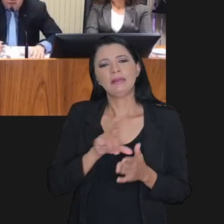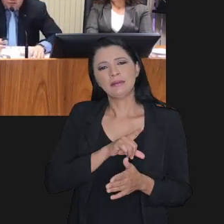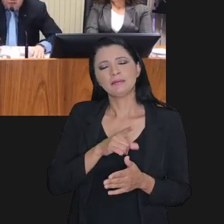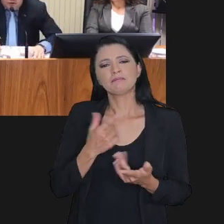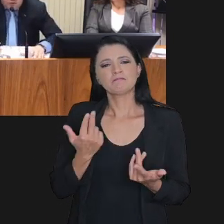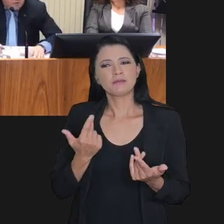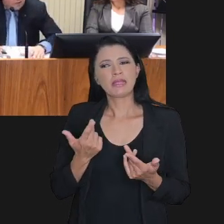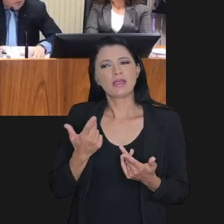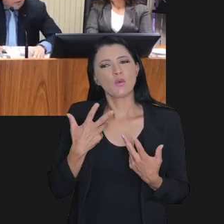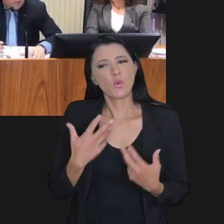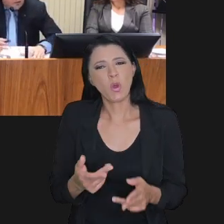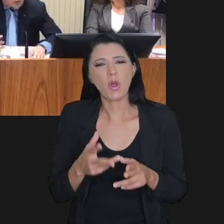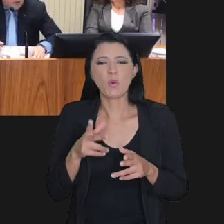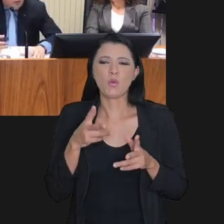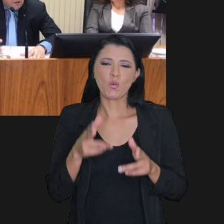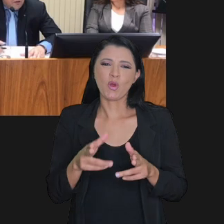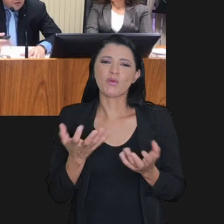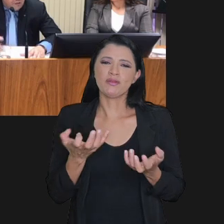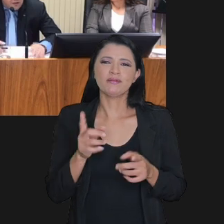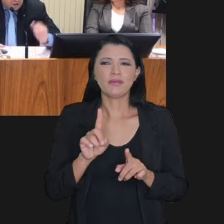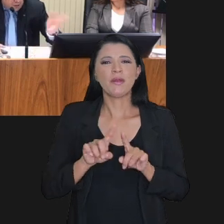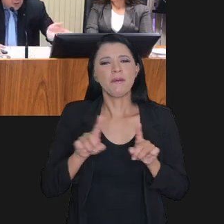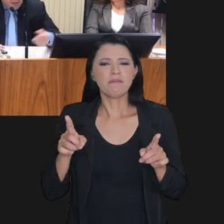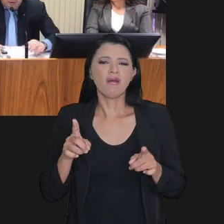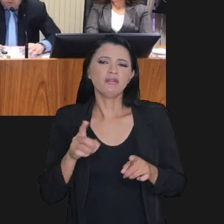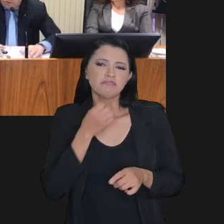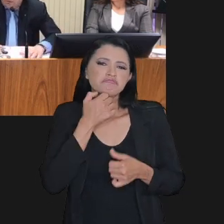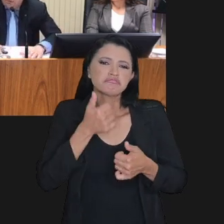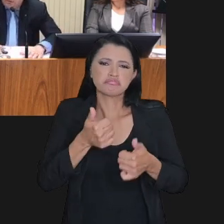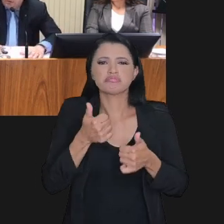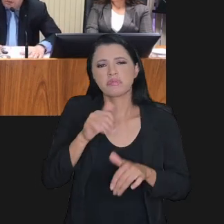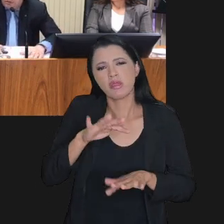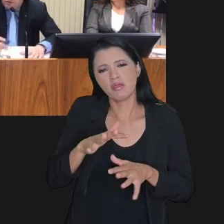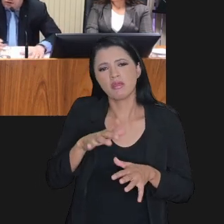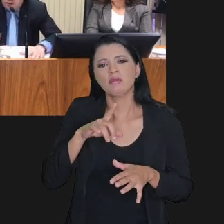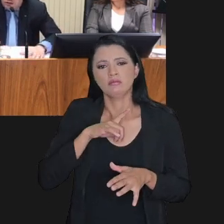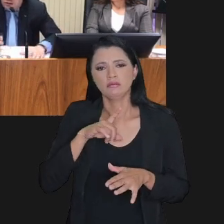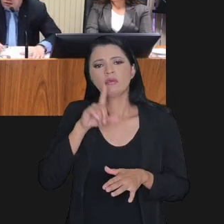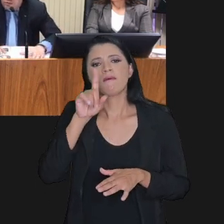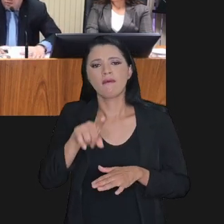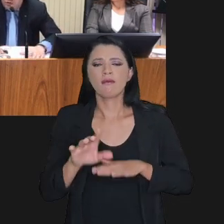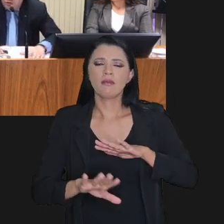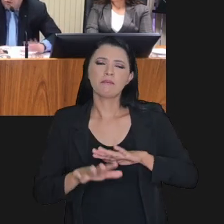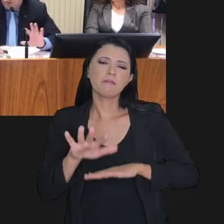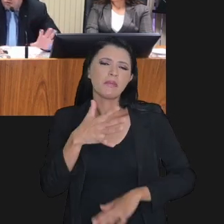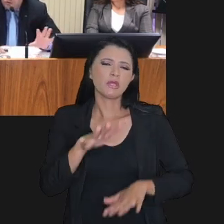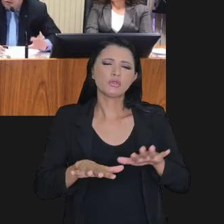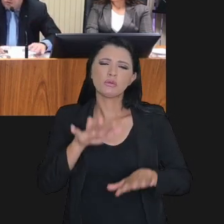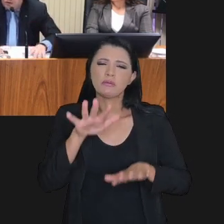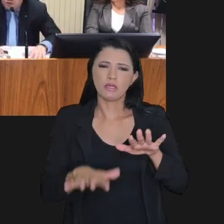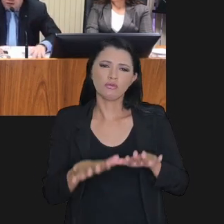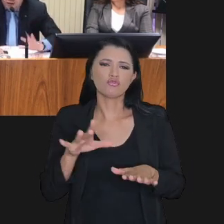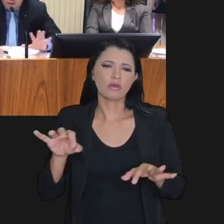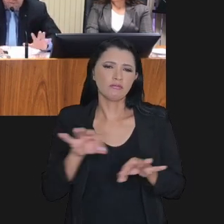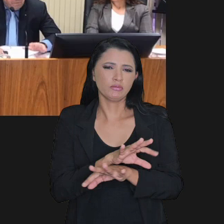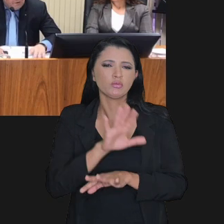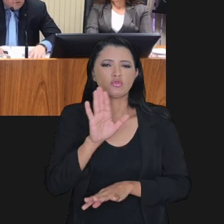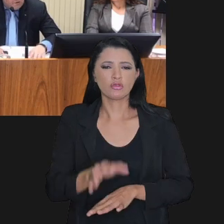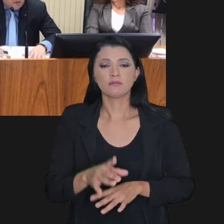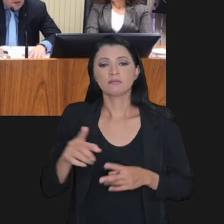não tão altas quanto a gente achava que deveria, mas estão sendo satisfatórias. Já é um instituto mais ou menos